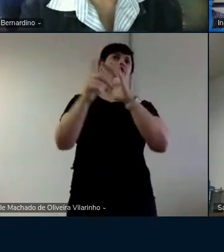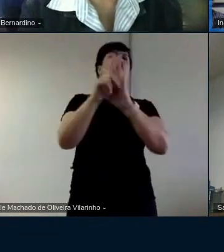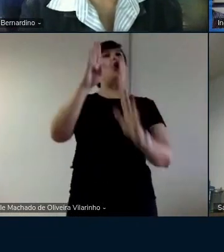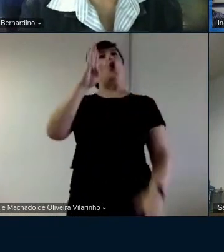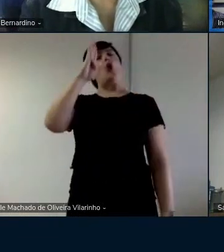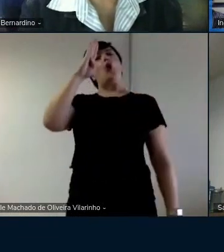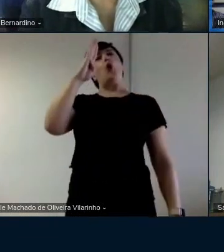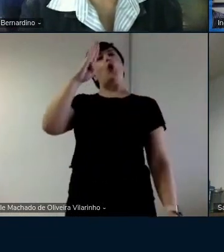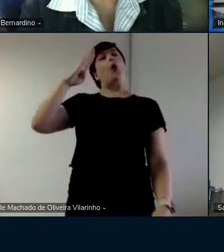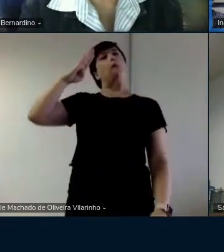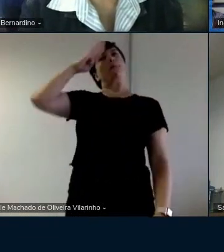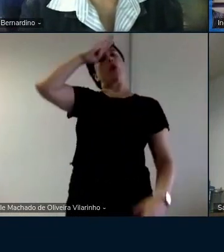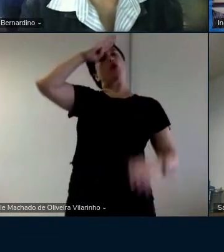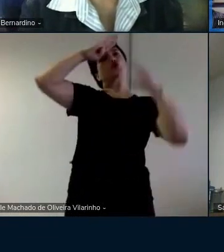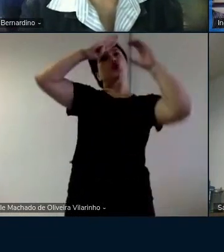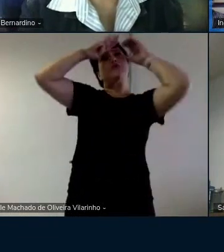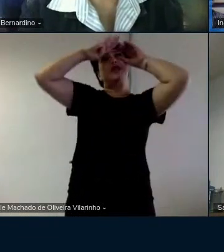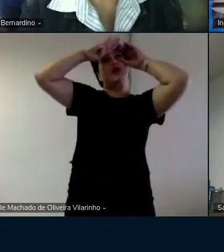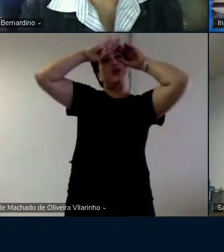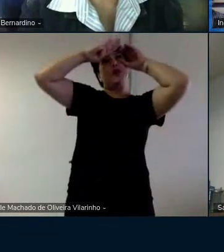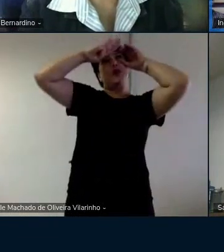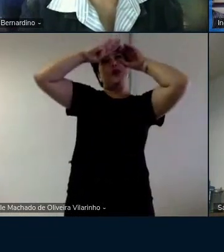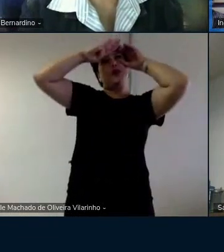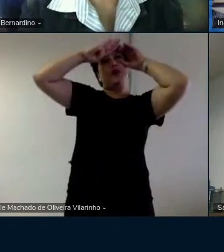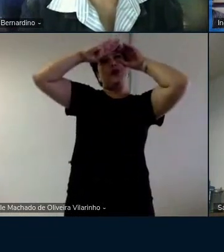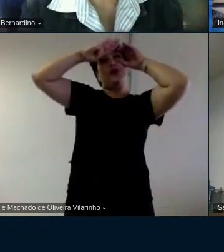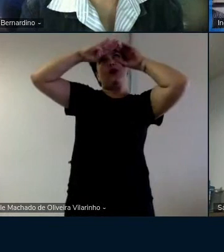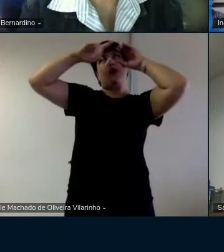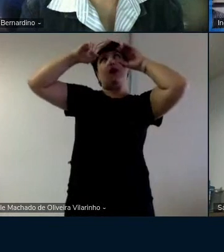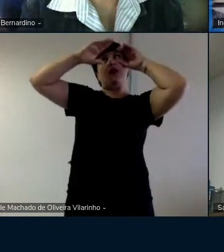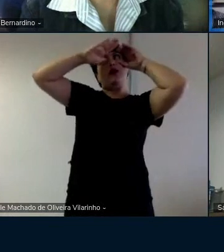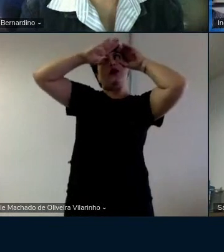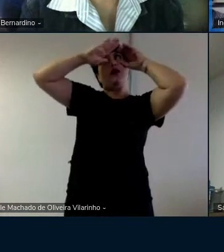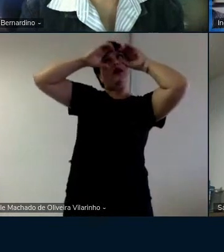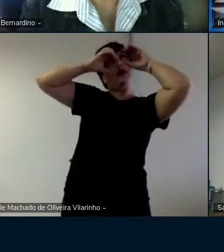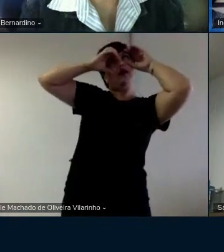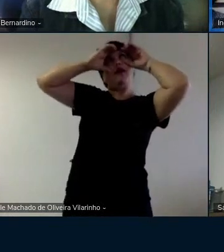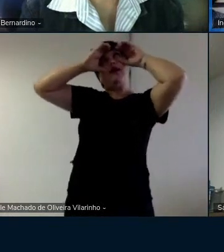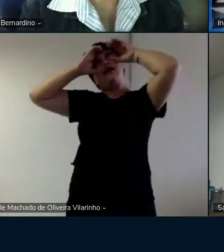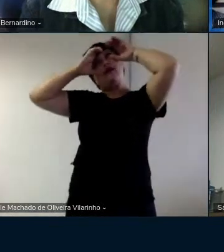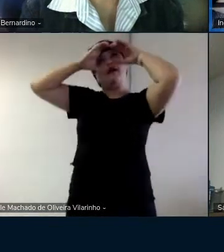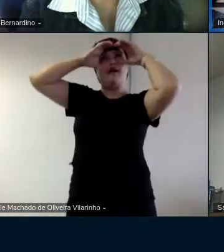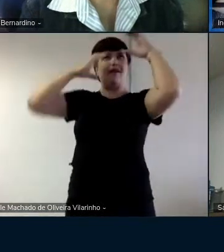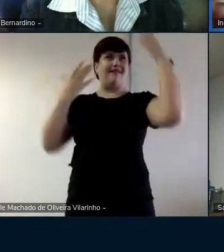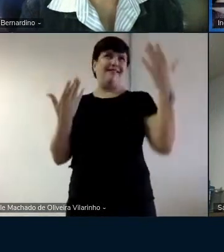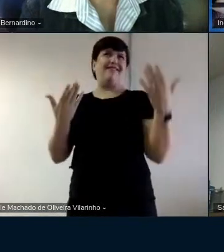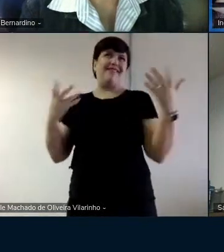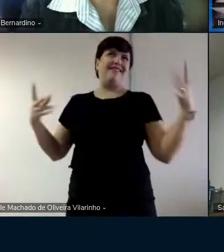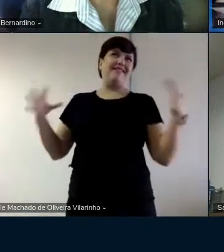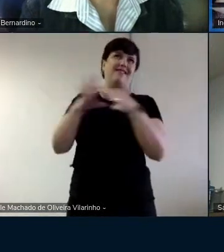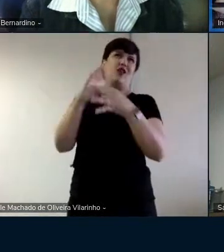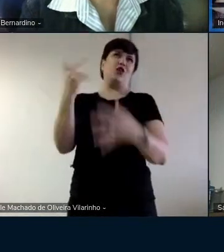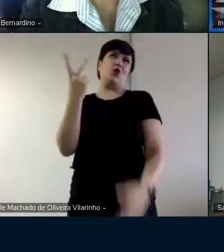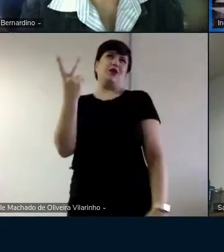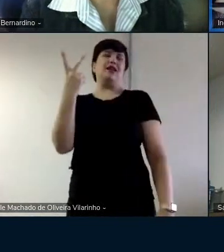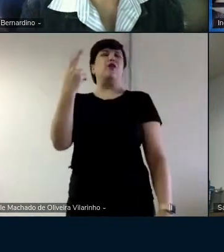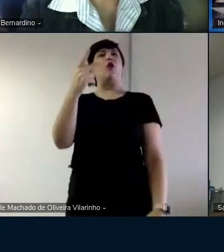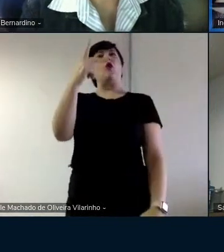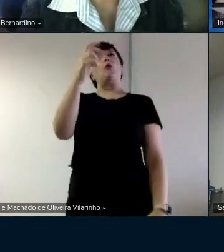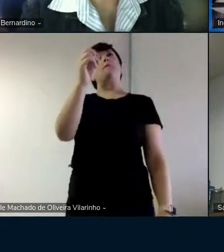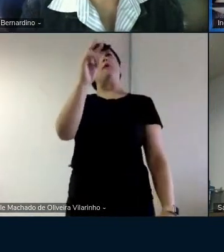Bolsominion. Foi realmente juntar dois conceitos que já existem na língua. Mas seriam outros casos. Por exemplo, eu falava portão.